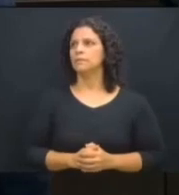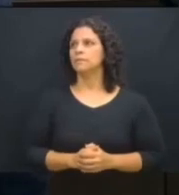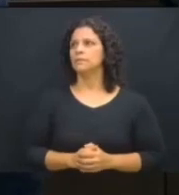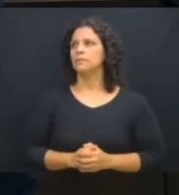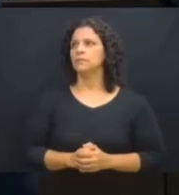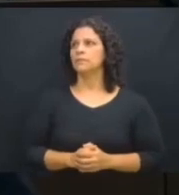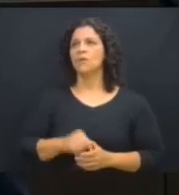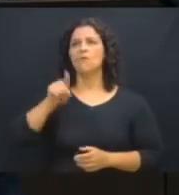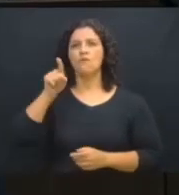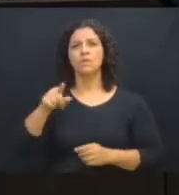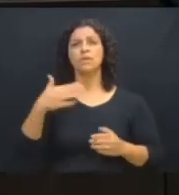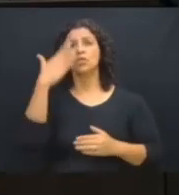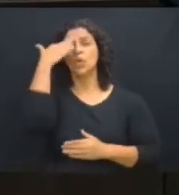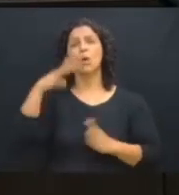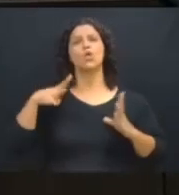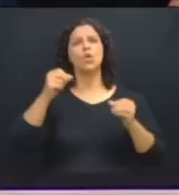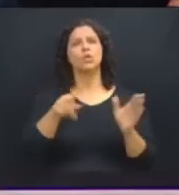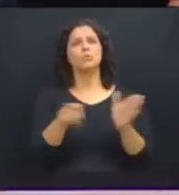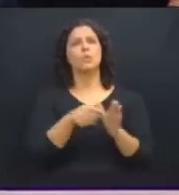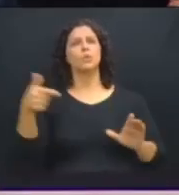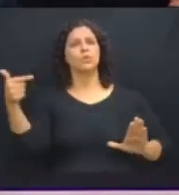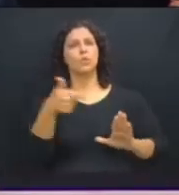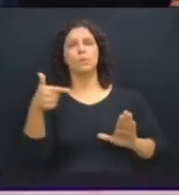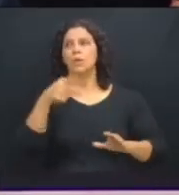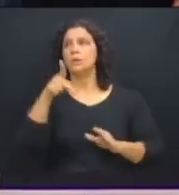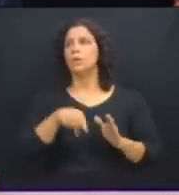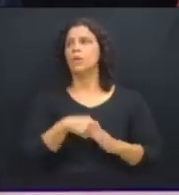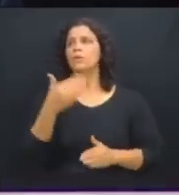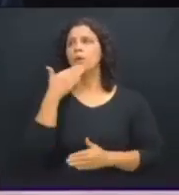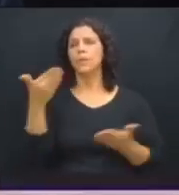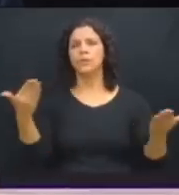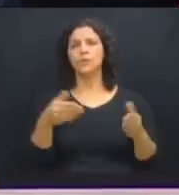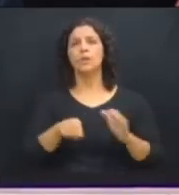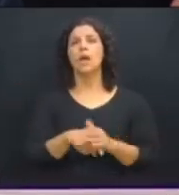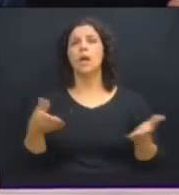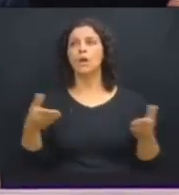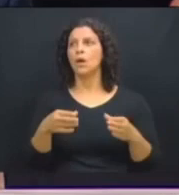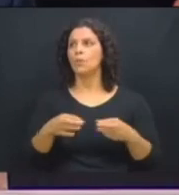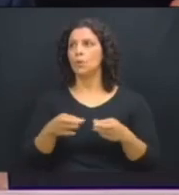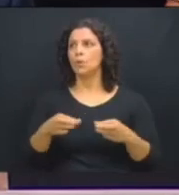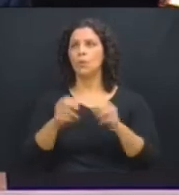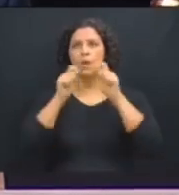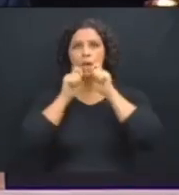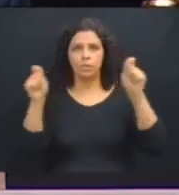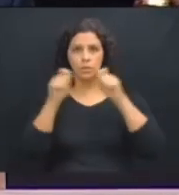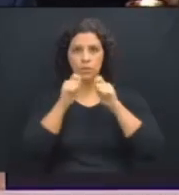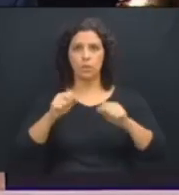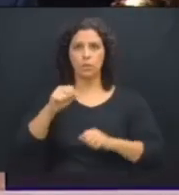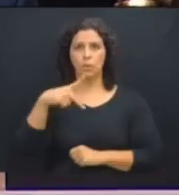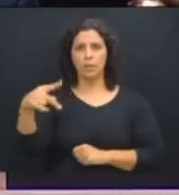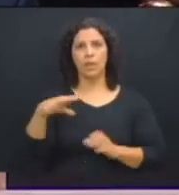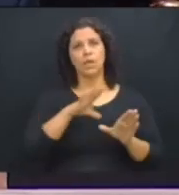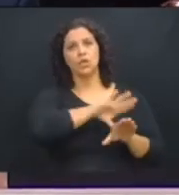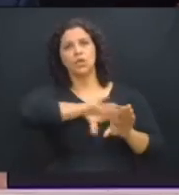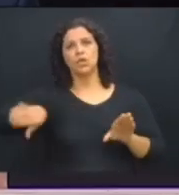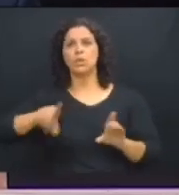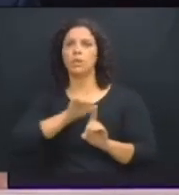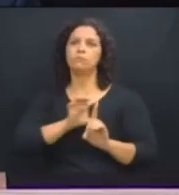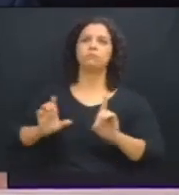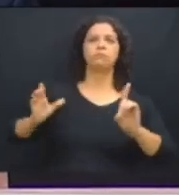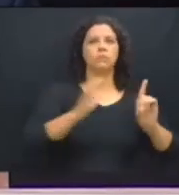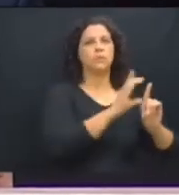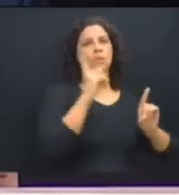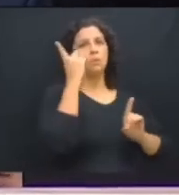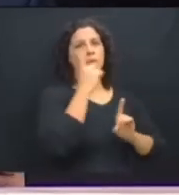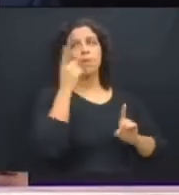Vossa Excelência chamou todos de hipócrita. Eu peço à assessoria do PT que retire o deputado do plenário